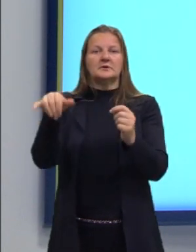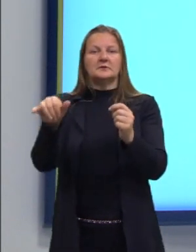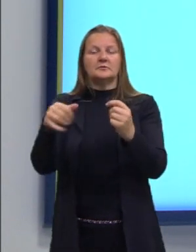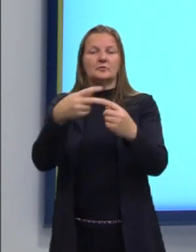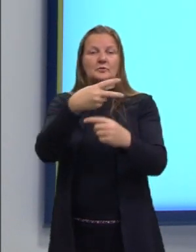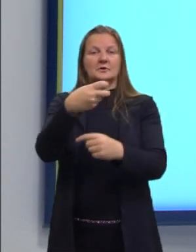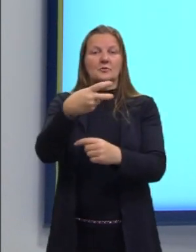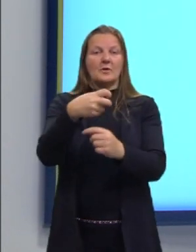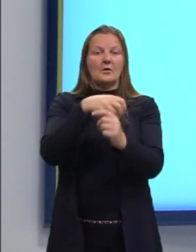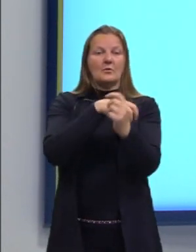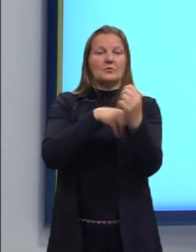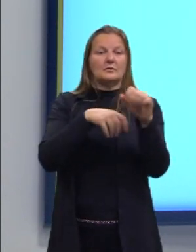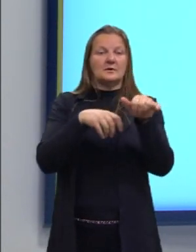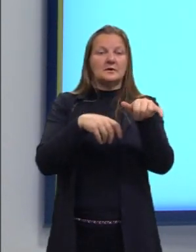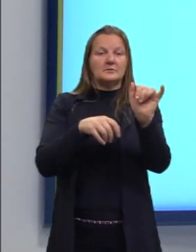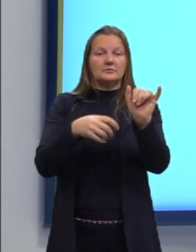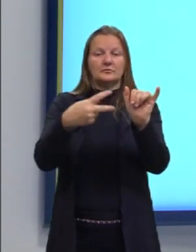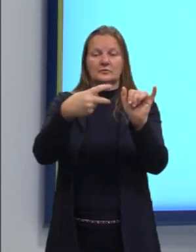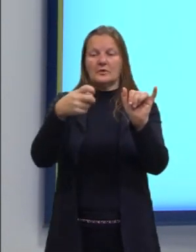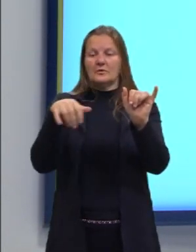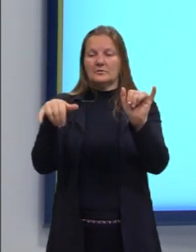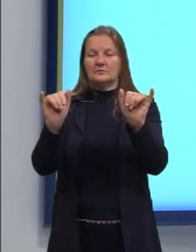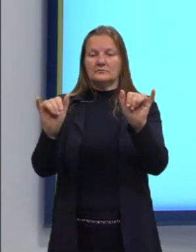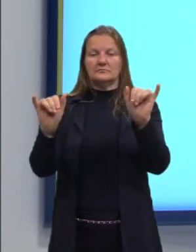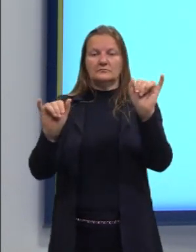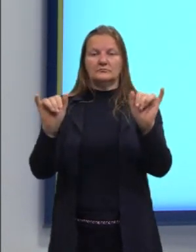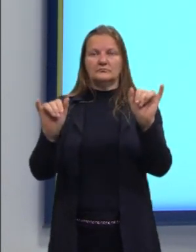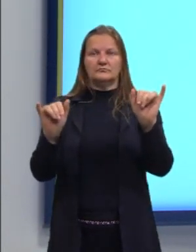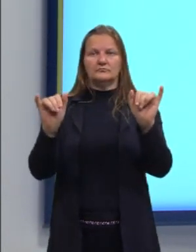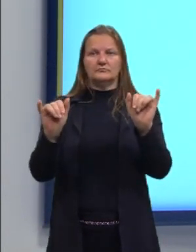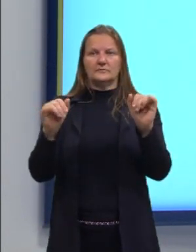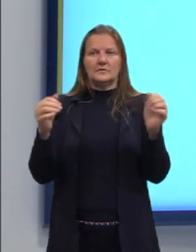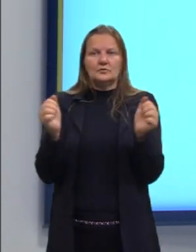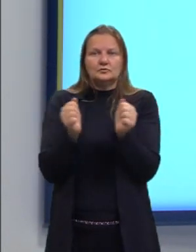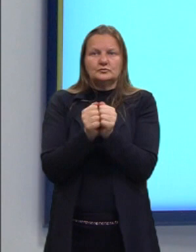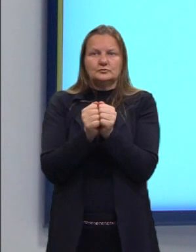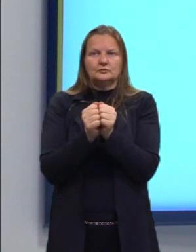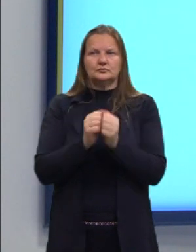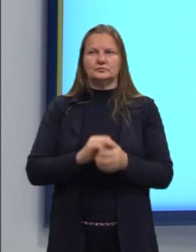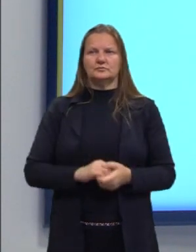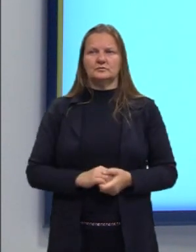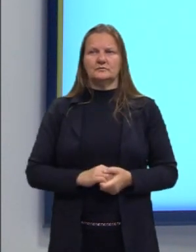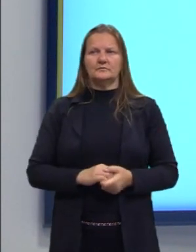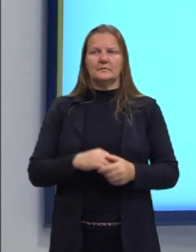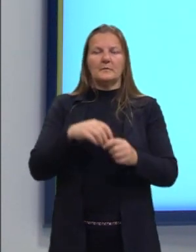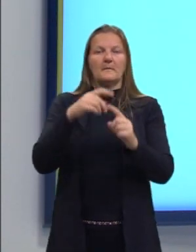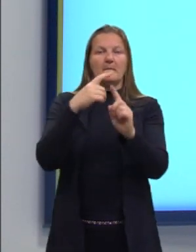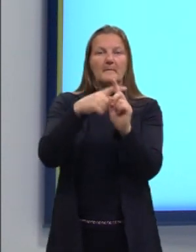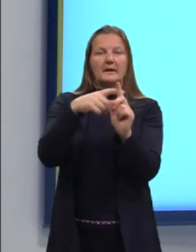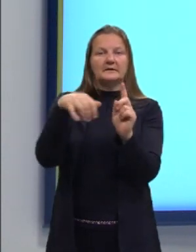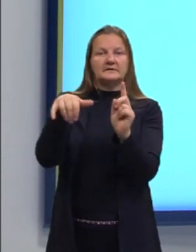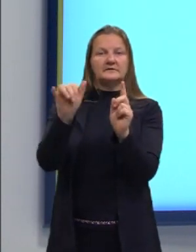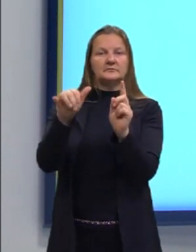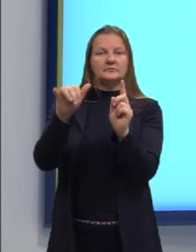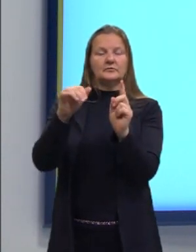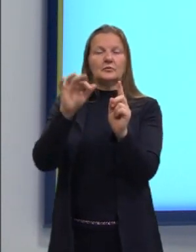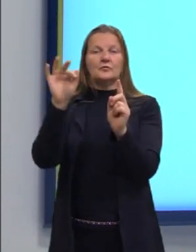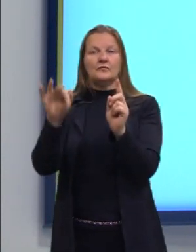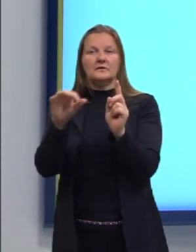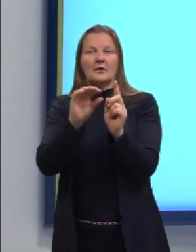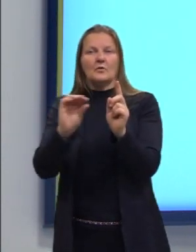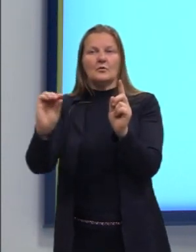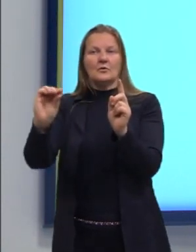tenho Y depois da igualdade. Então, eu vou deixar ele junto, né? O mais Y que somava lá no